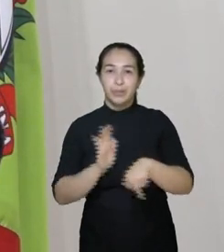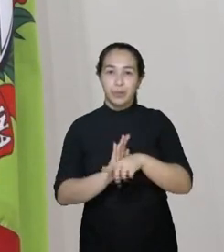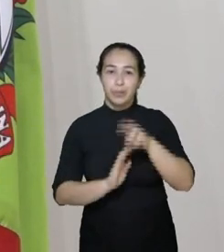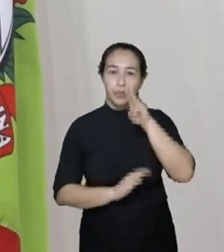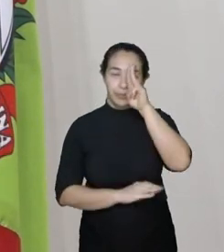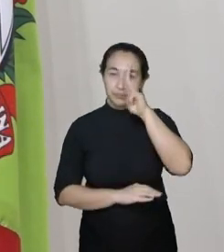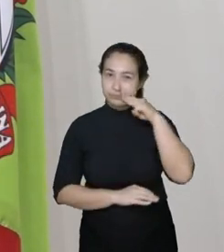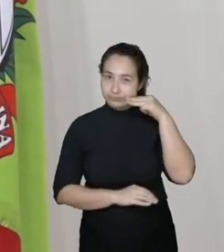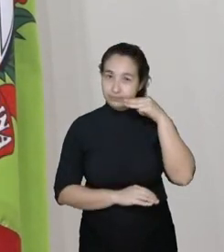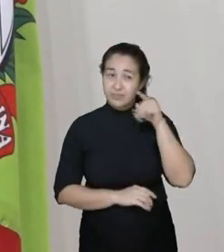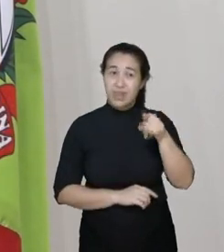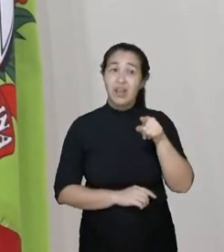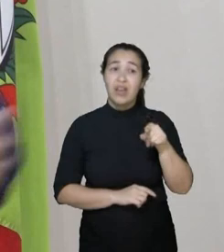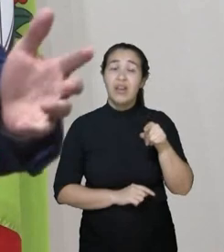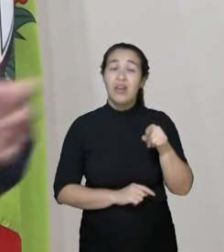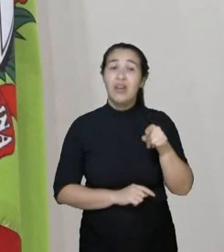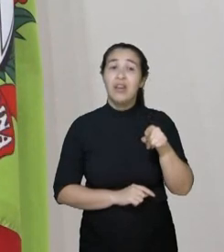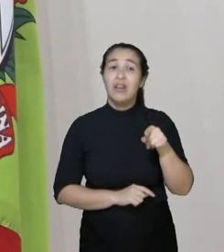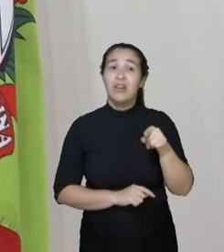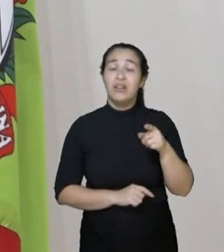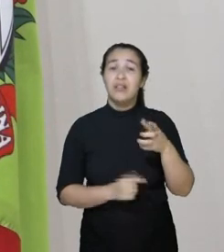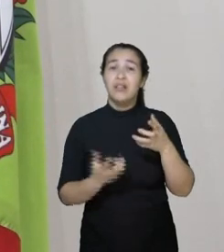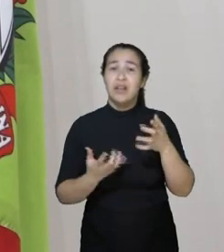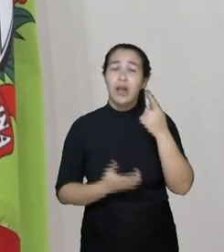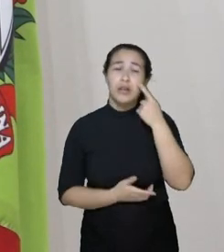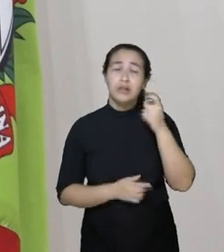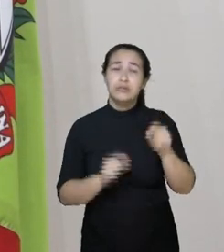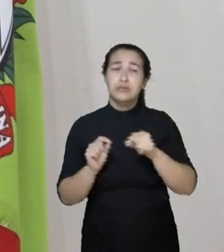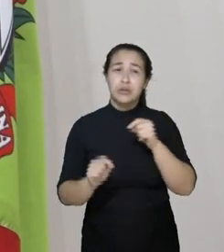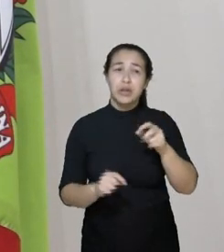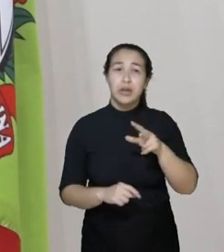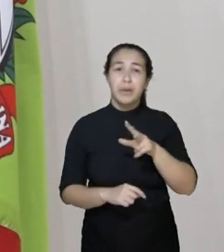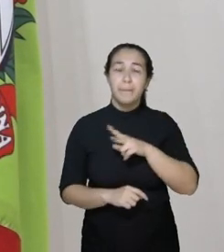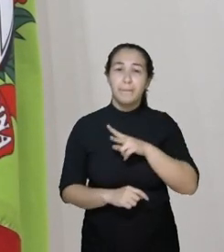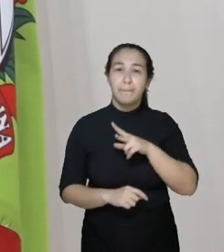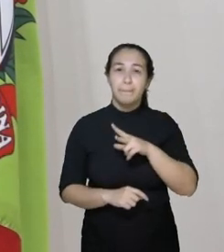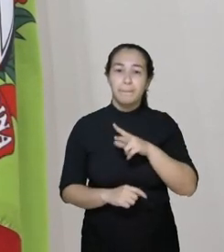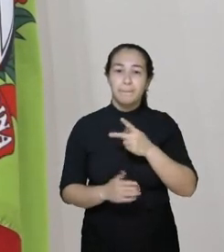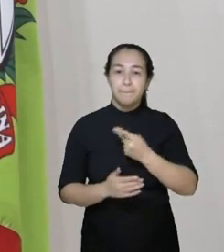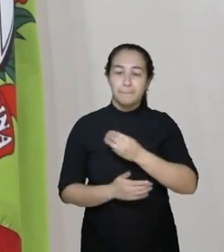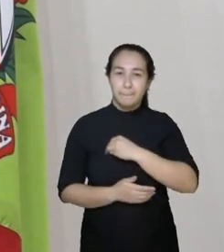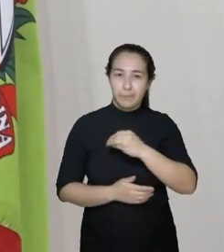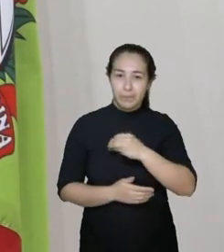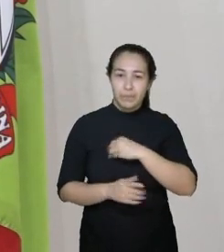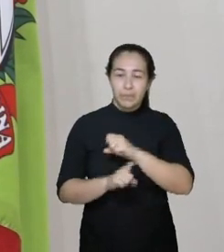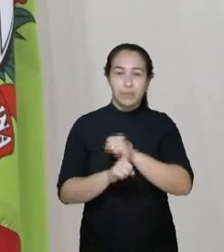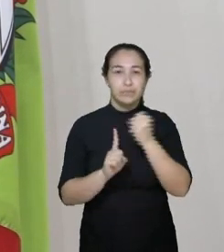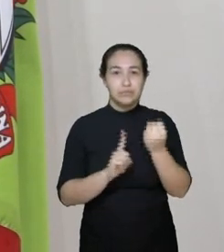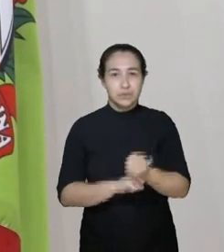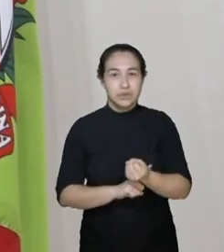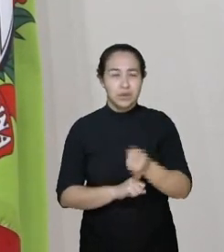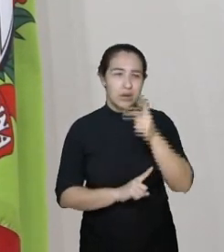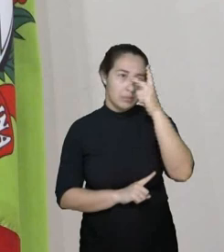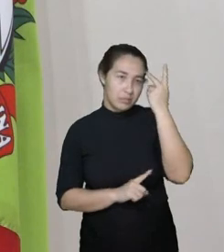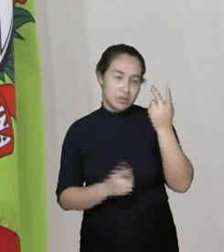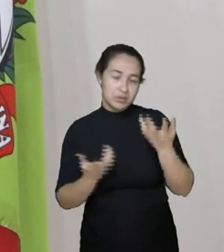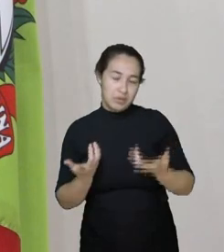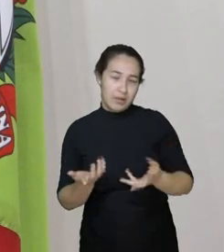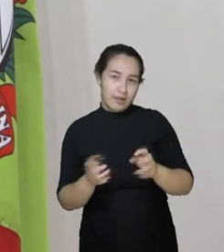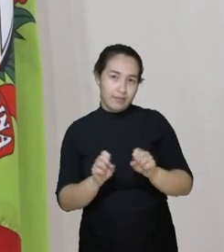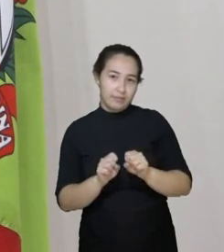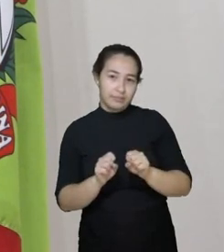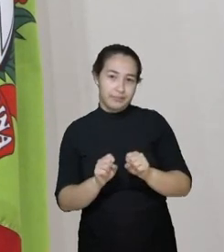para eles o que importa é o pecado social. Falaram ali duas vezes. Como se para te defender o pobre, tu tem que ser socialista.